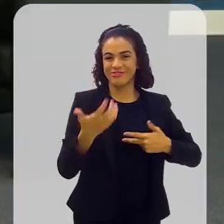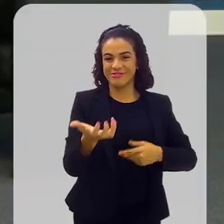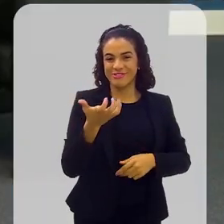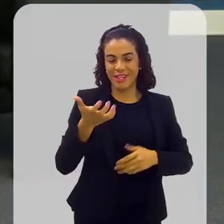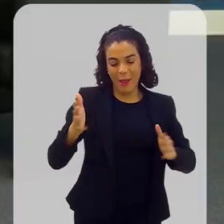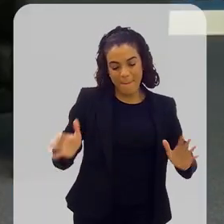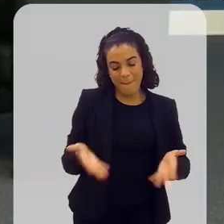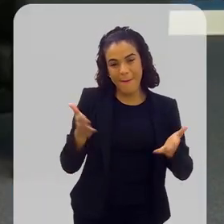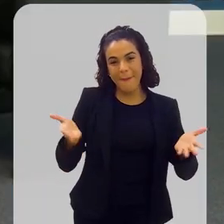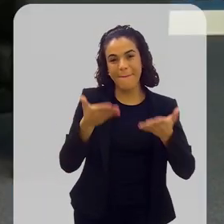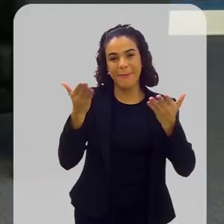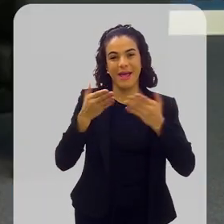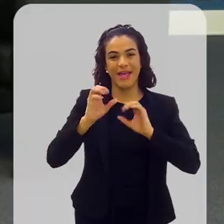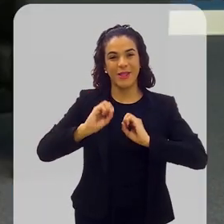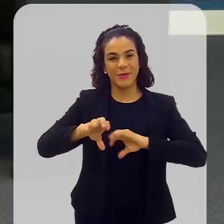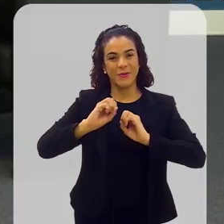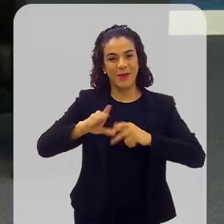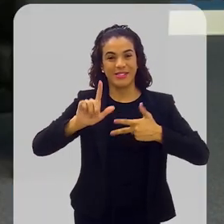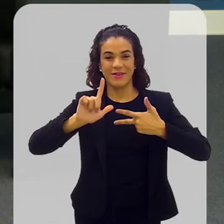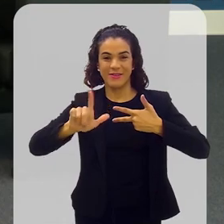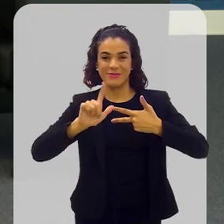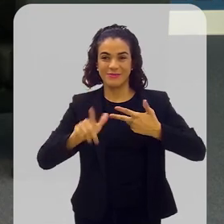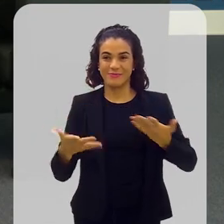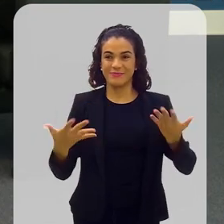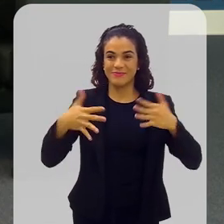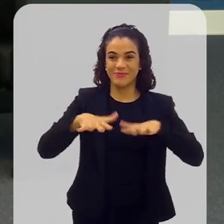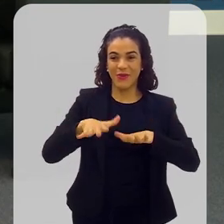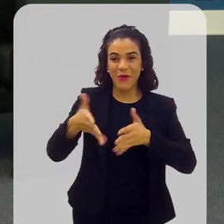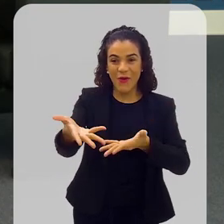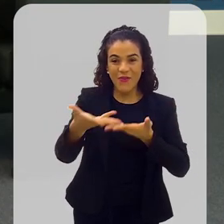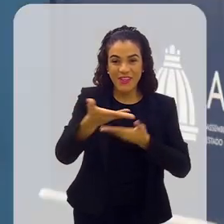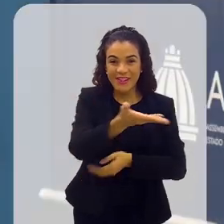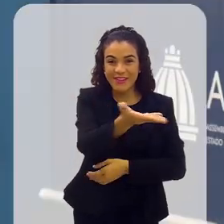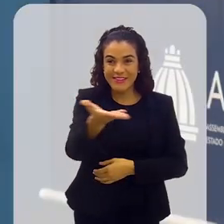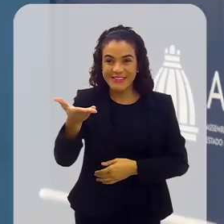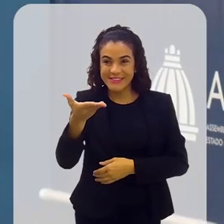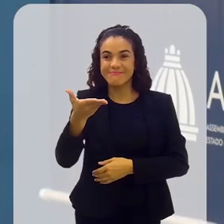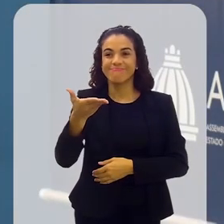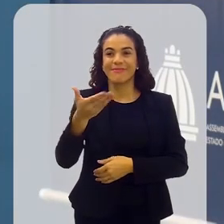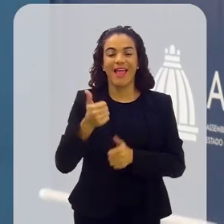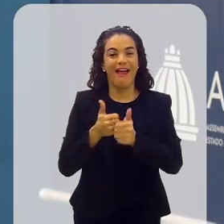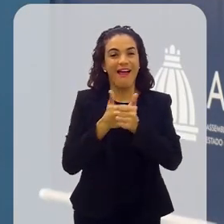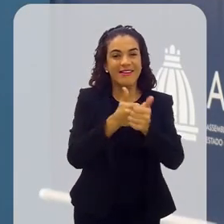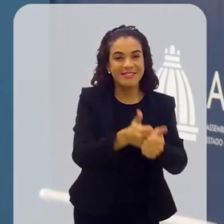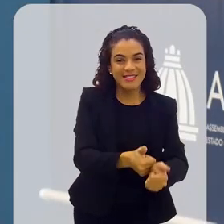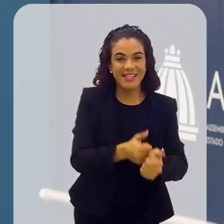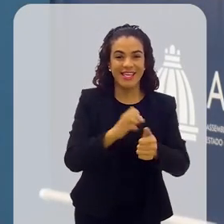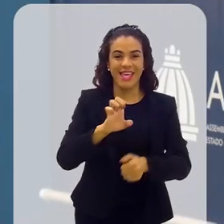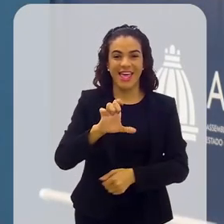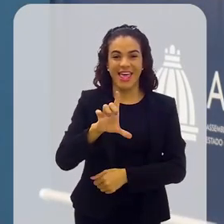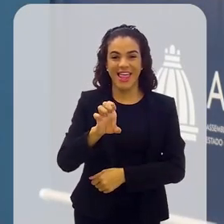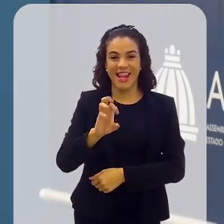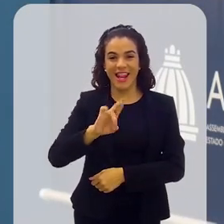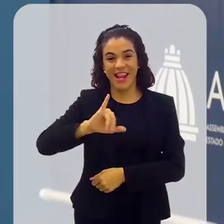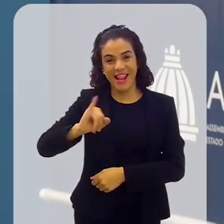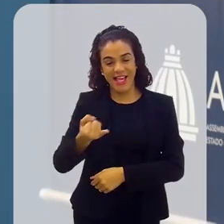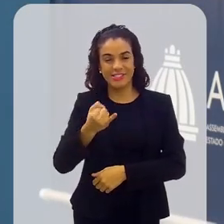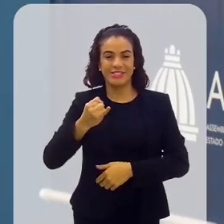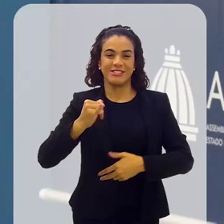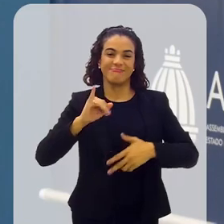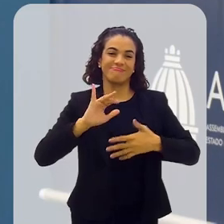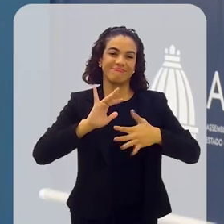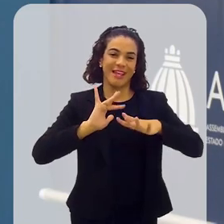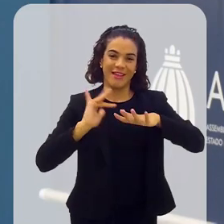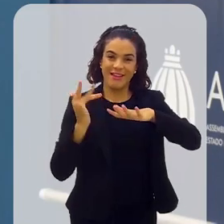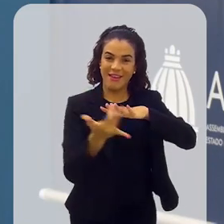espaço que a gente também quer promover, educação legislativa inclusiva. Te convido também a seguir a Elerge